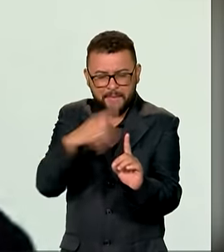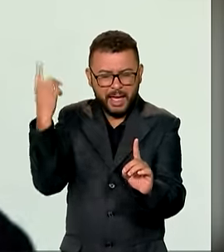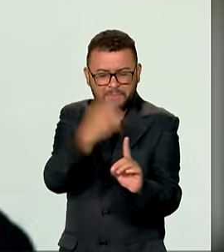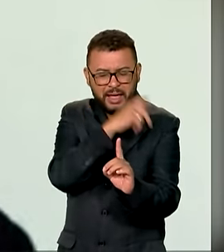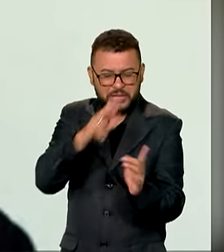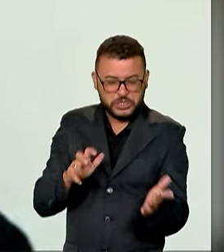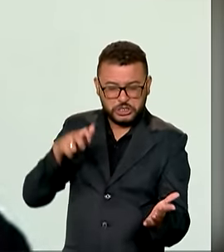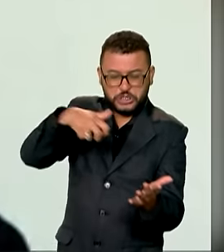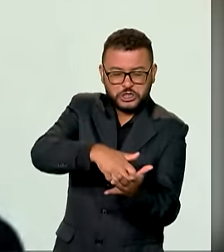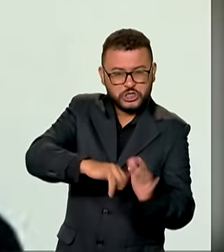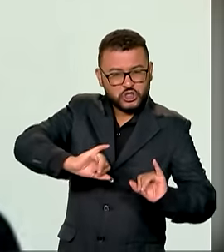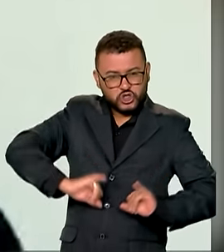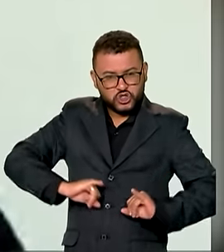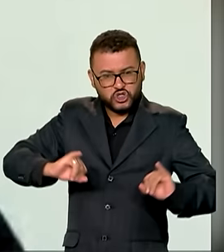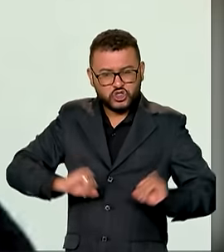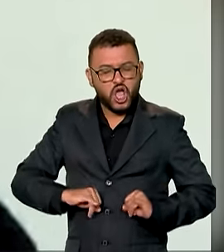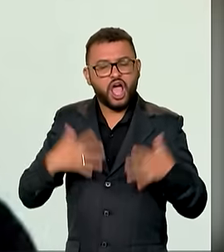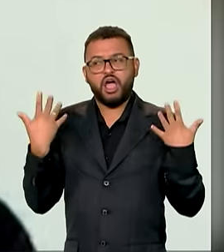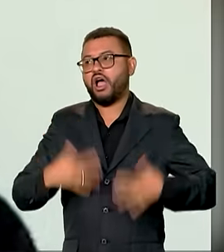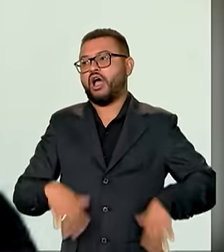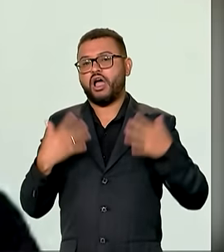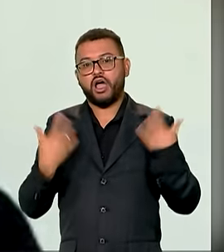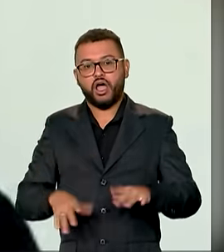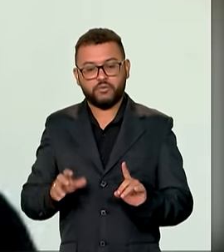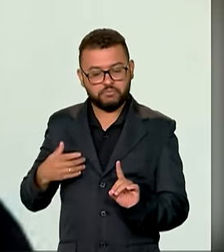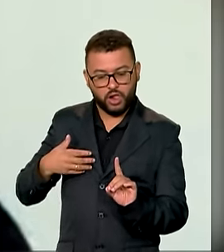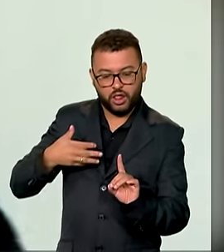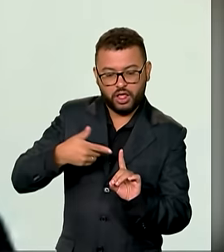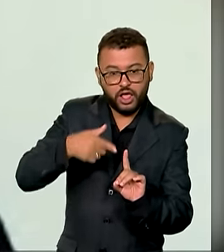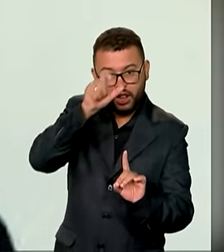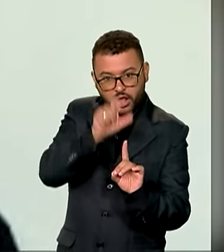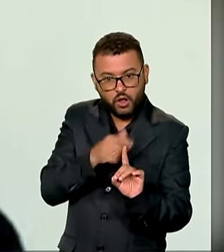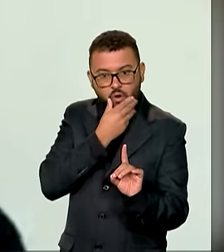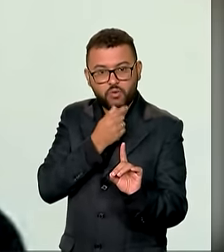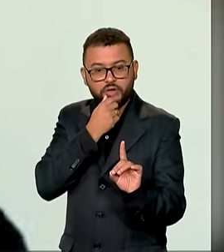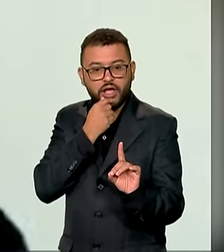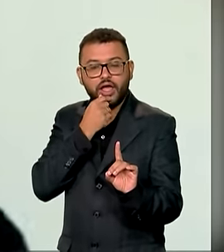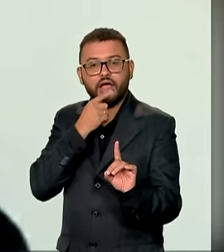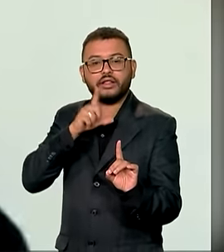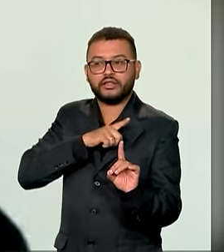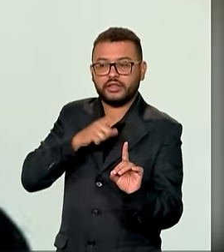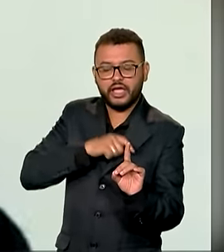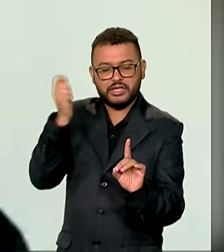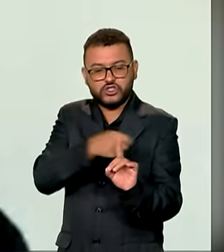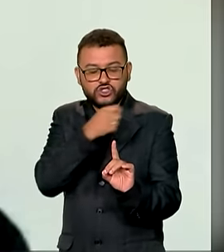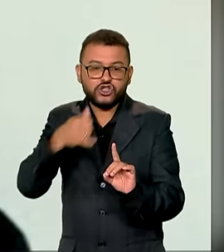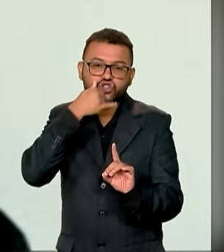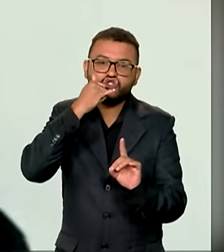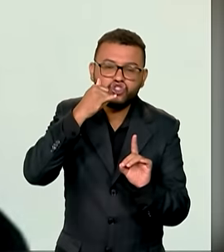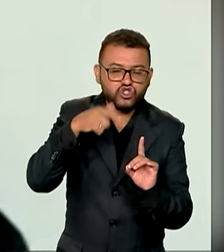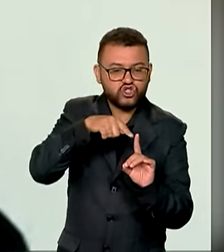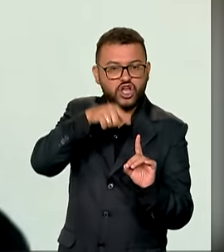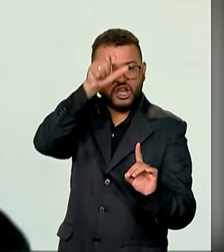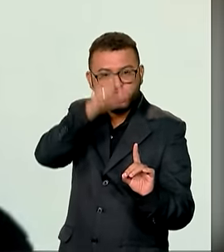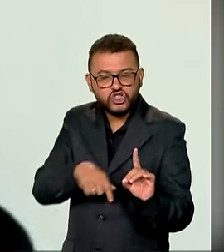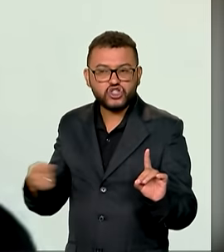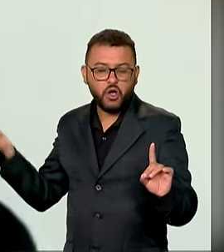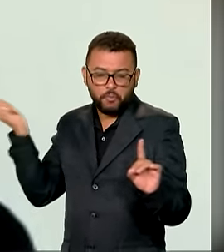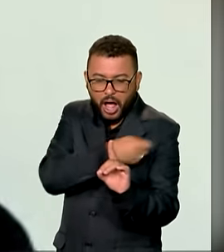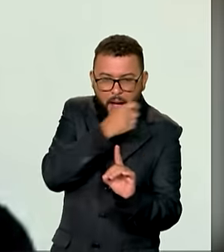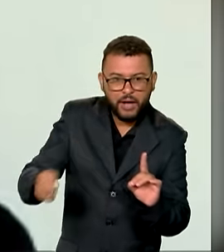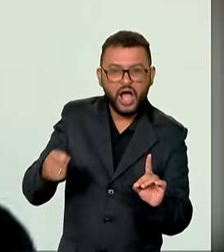horrorosas, praticamente quase todo o repertório. Pau de arara, choque elétrico, esfolamento,